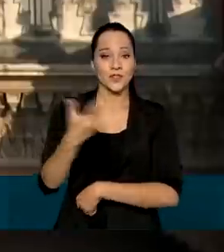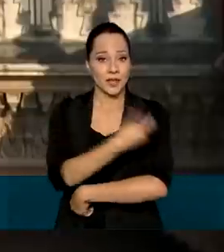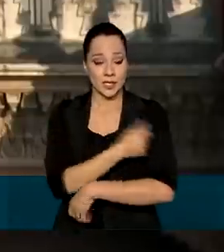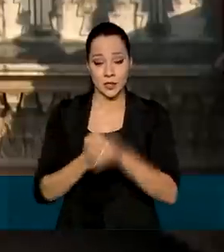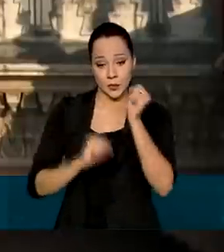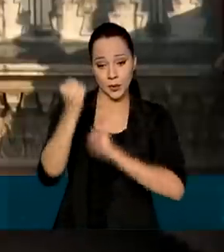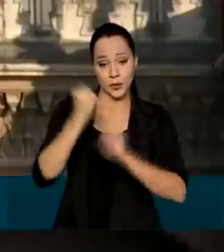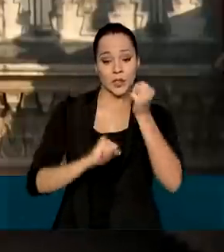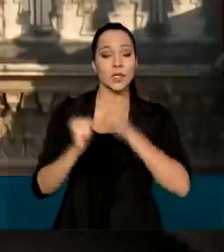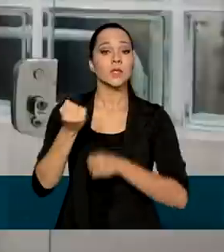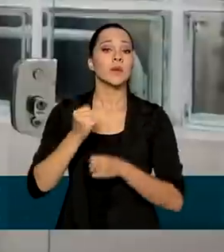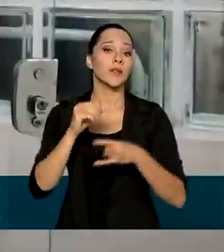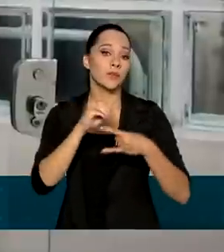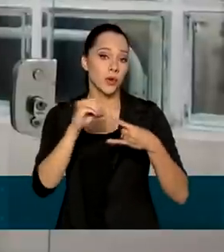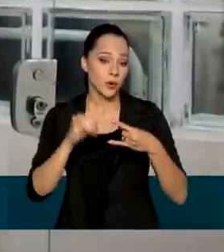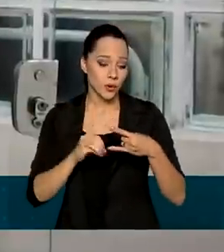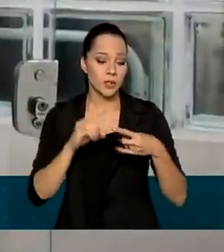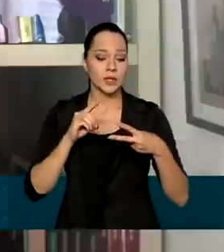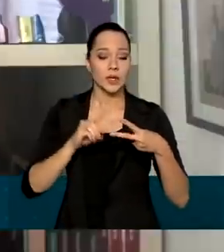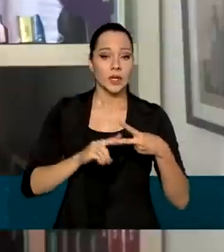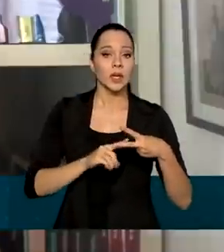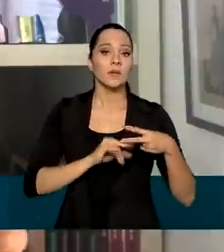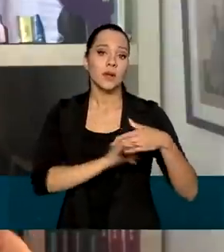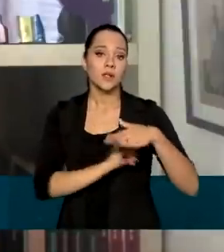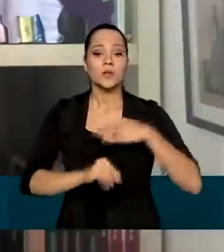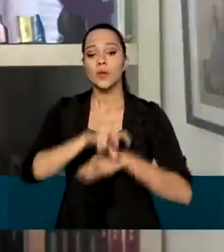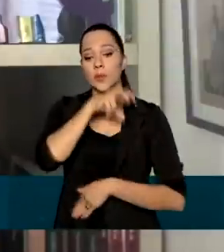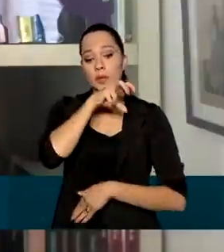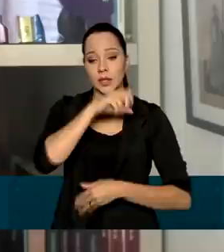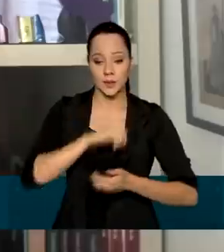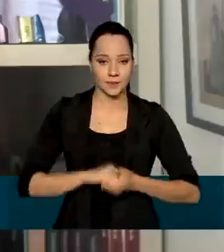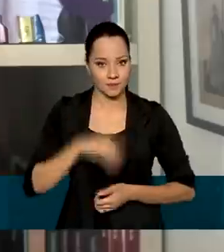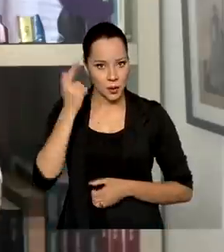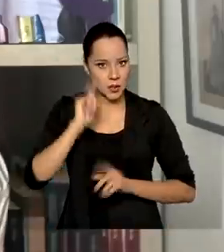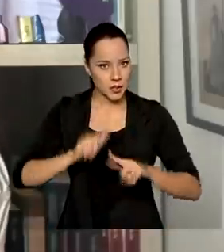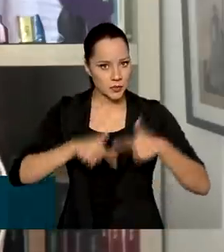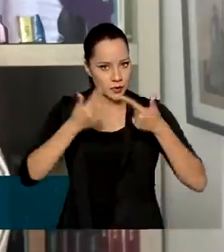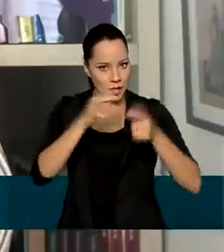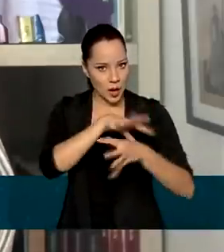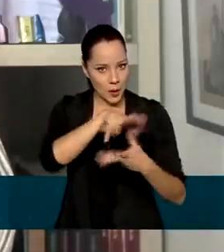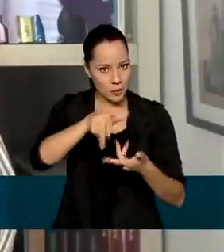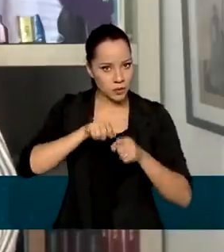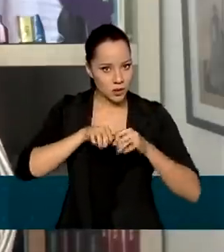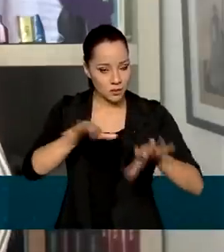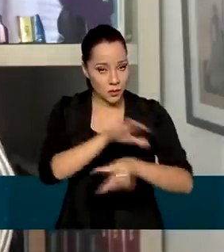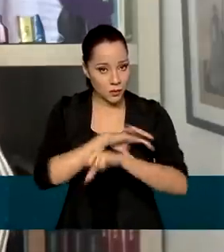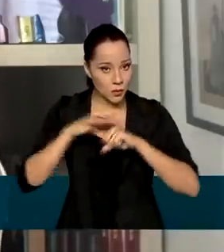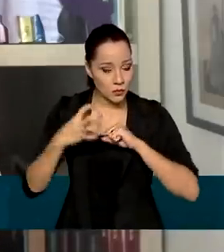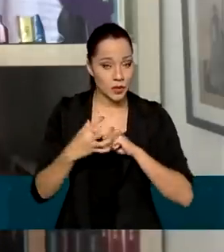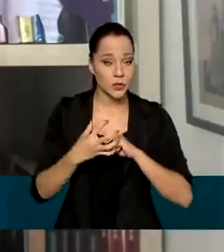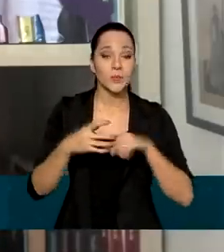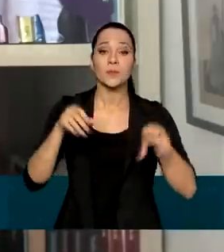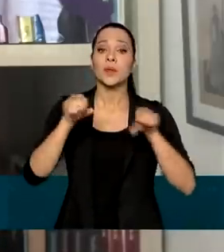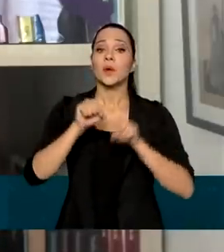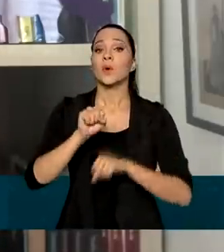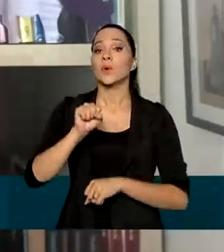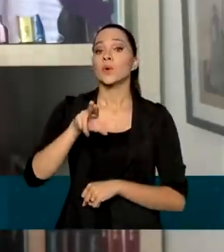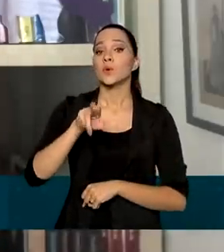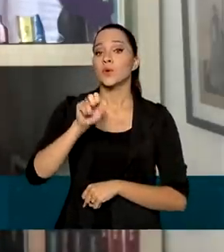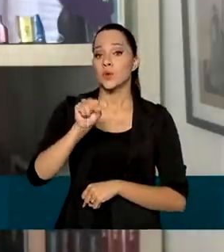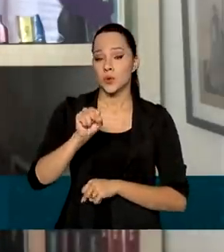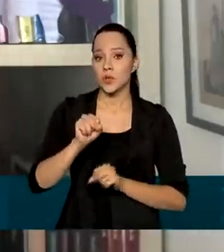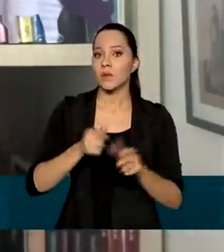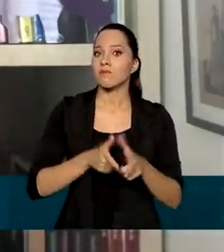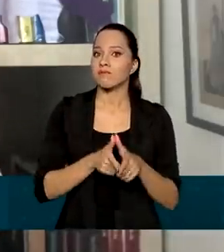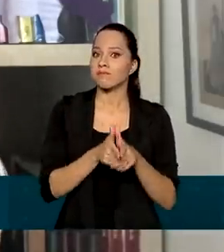produzidas pela Fiocruz e pelo Butantan. E para enfrentar a pandemia do coronavírus, o Sistema Único de Saúde foi